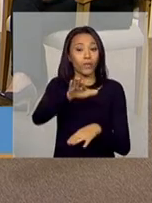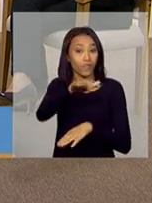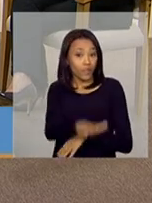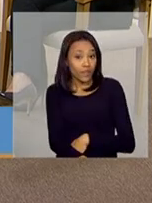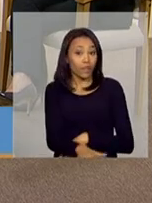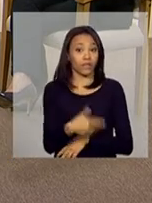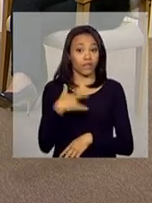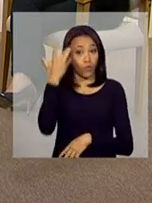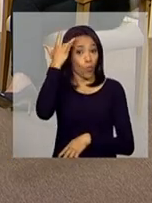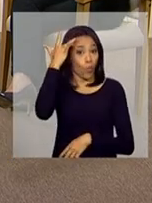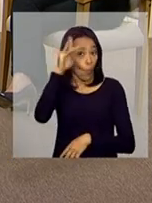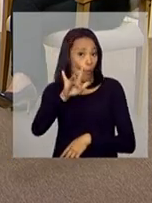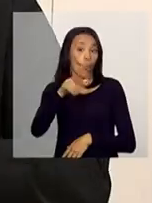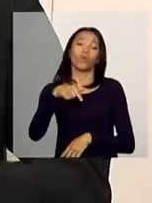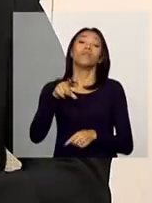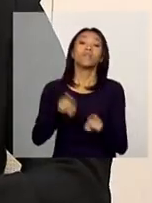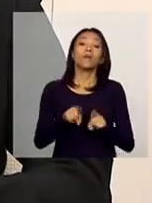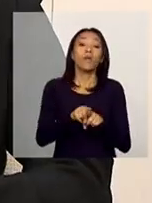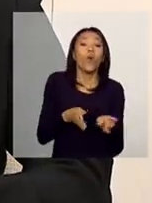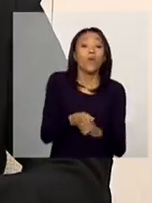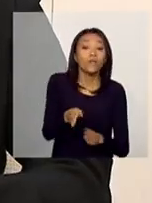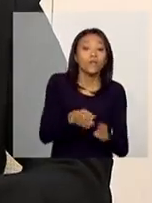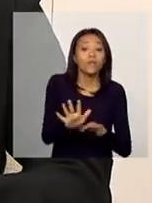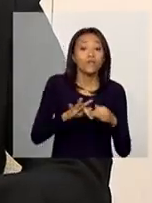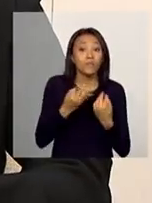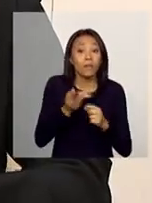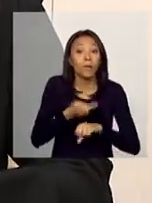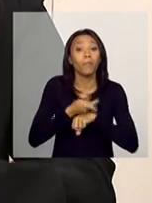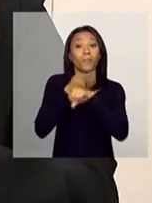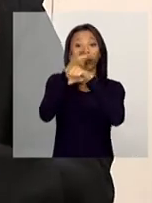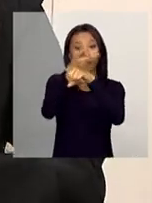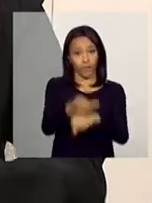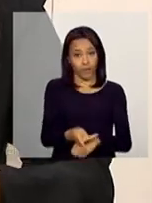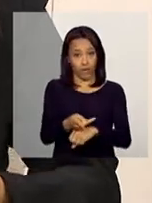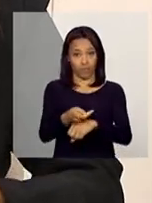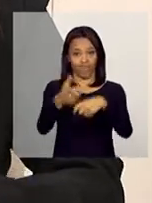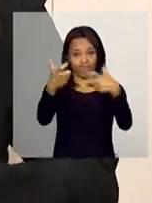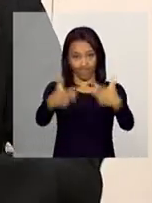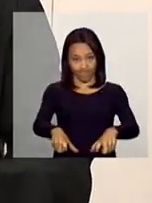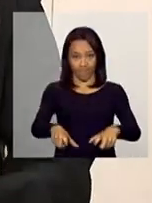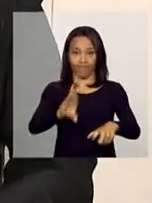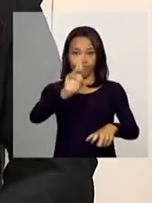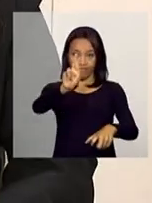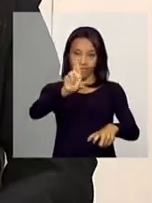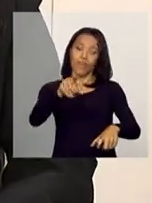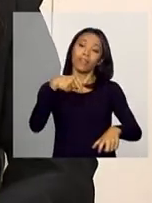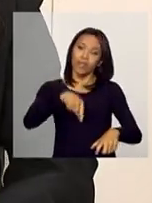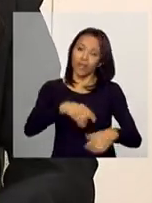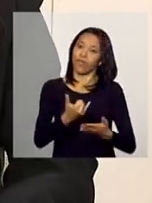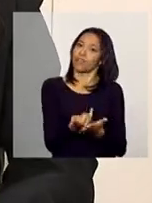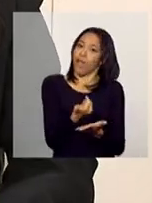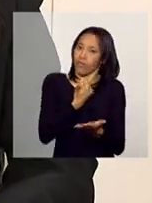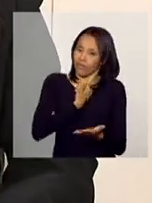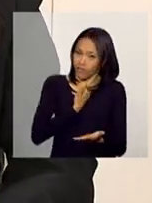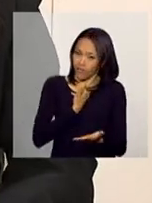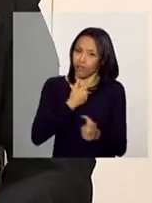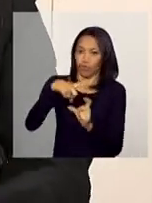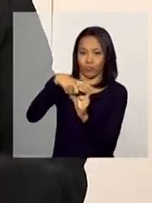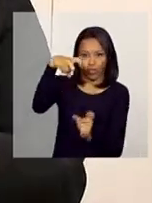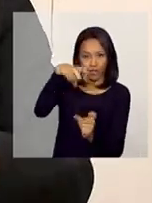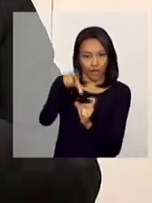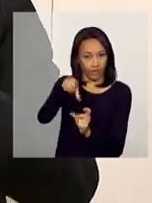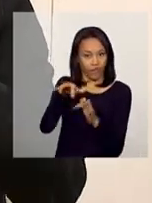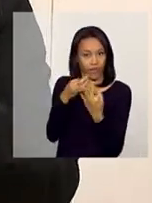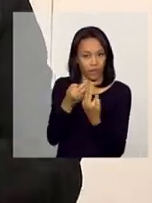descumprimento e orientando a família para procurar o serviço. Então, tem esse recado para a família por meio do extrato